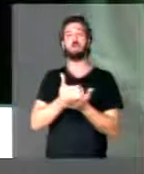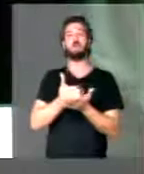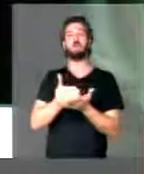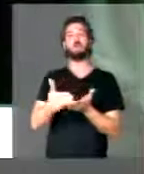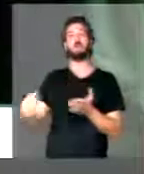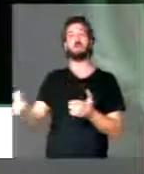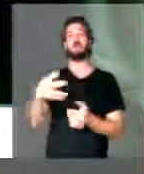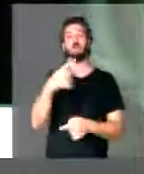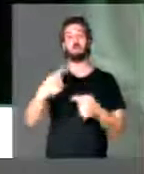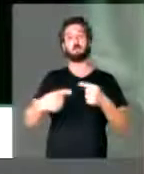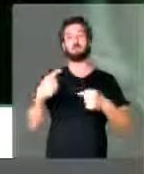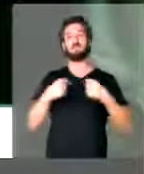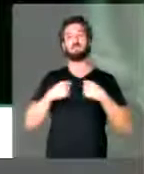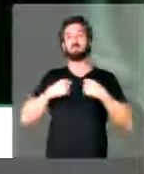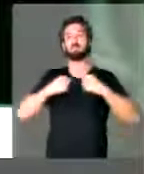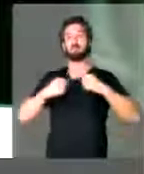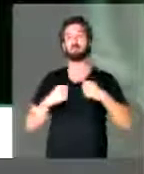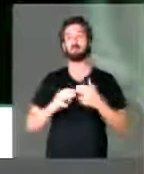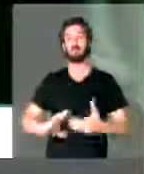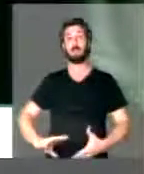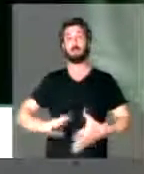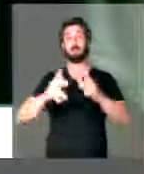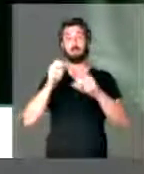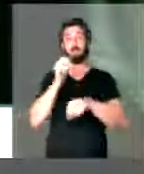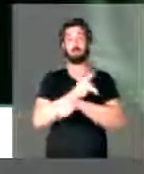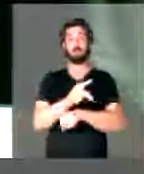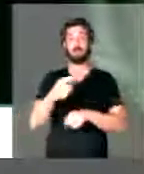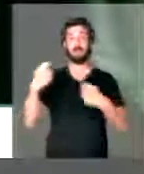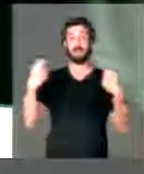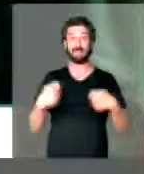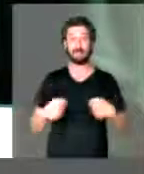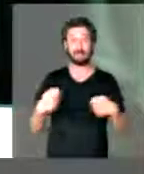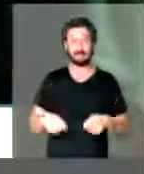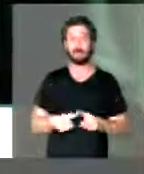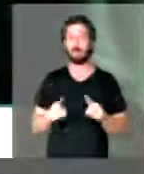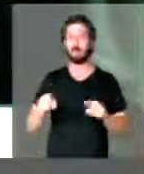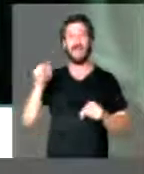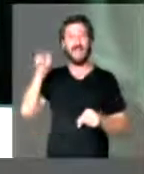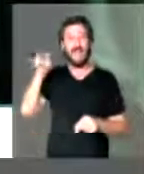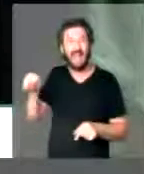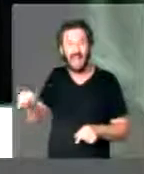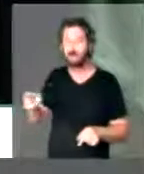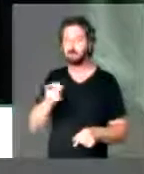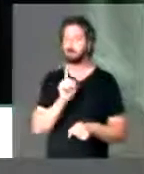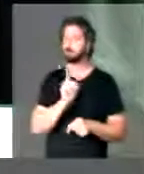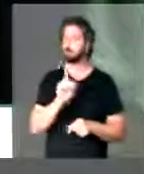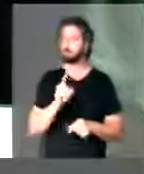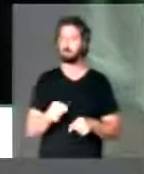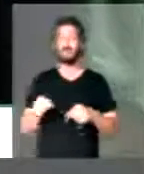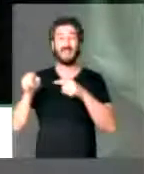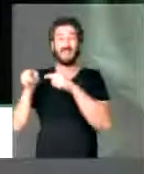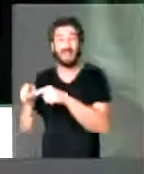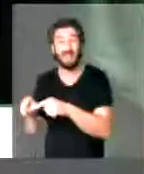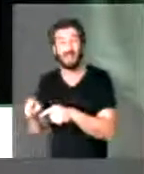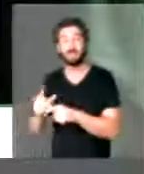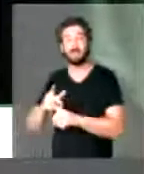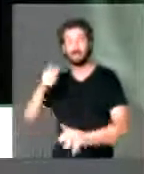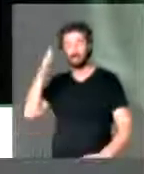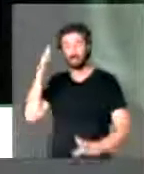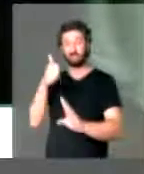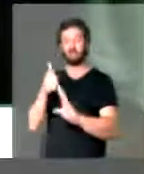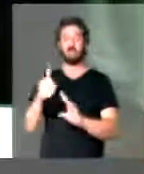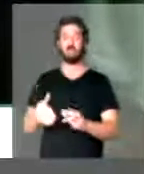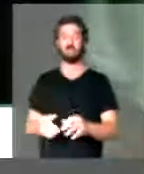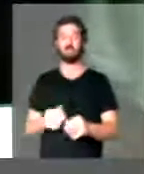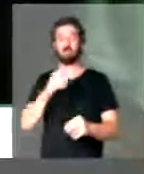uma nova discussão de uma reforma necessária, mas não essa que veio para cá. Essa que atinge diretamente